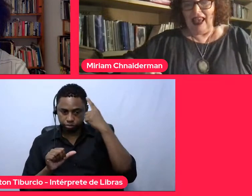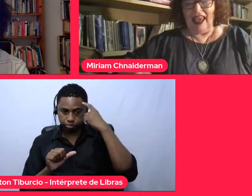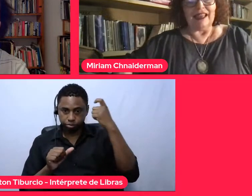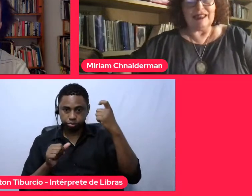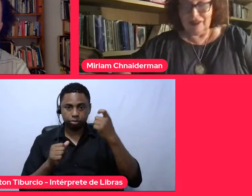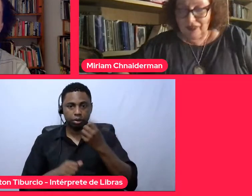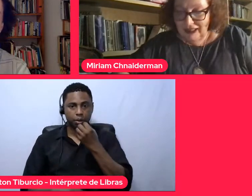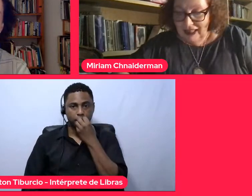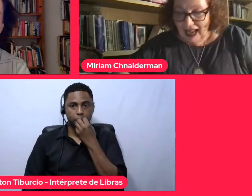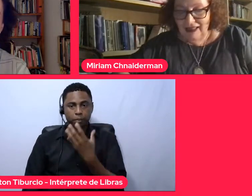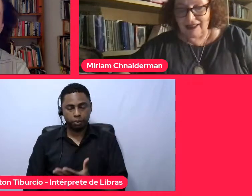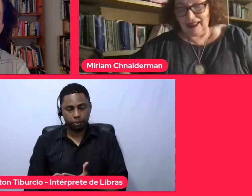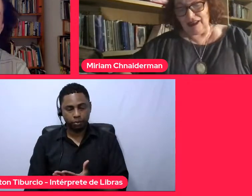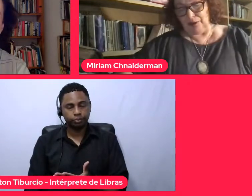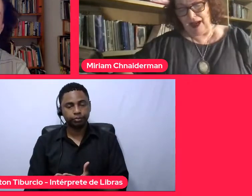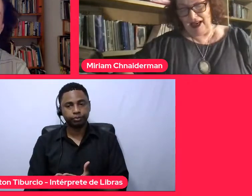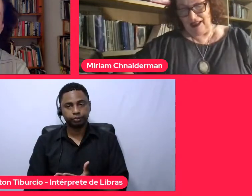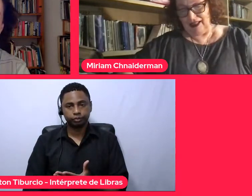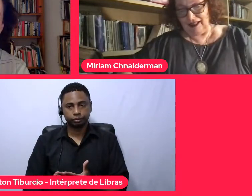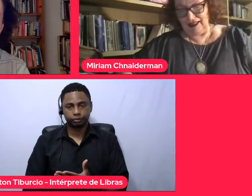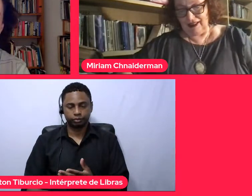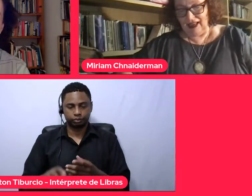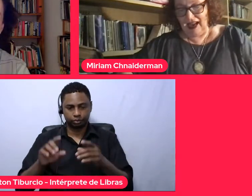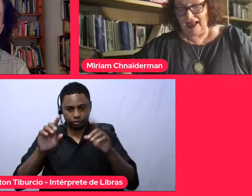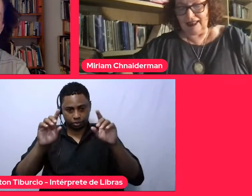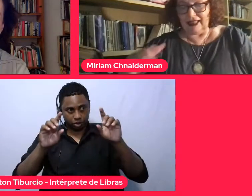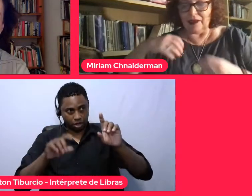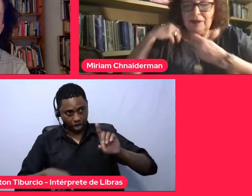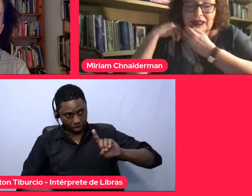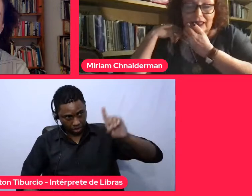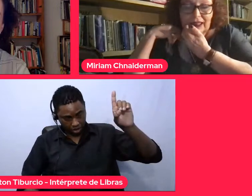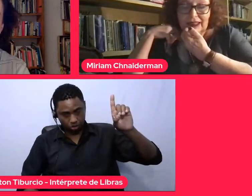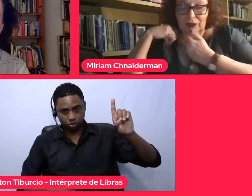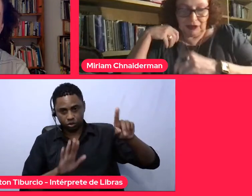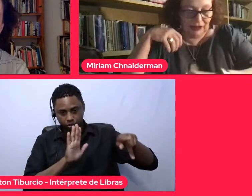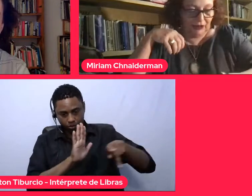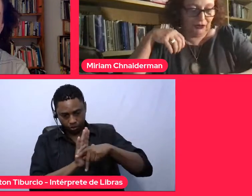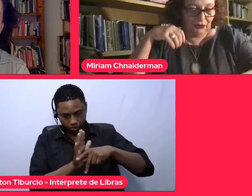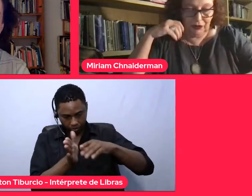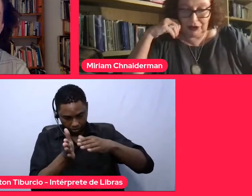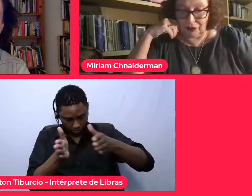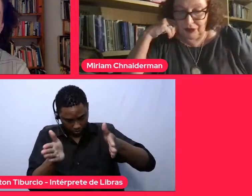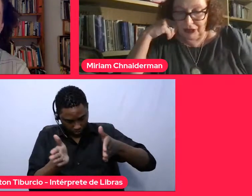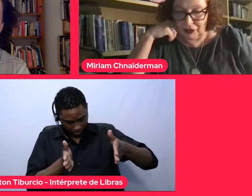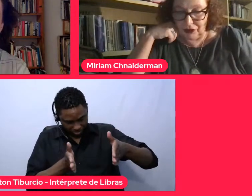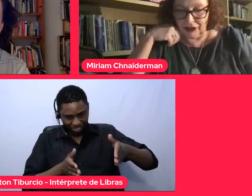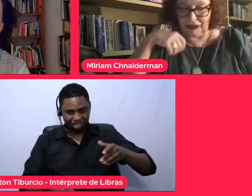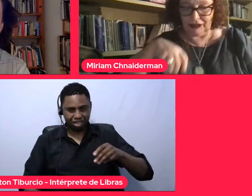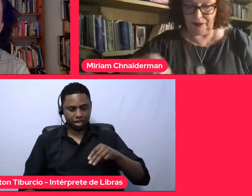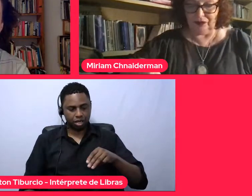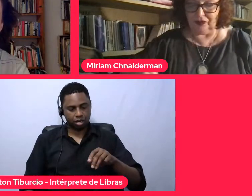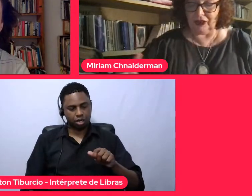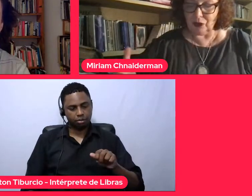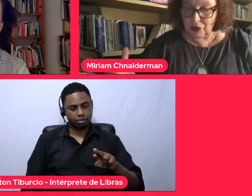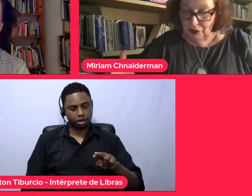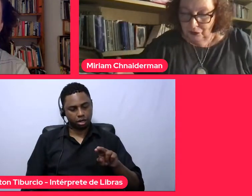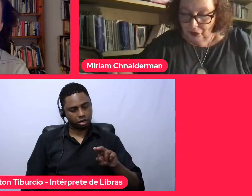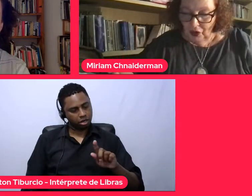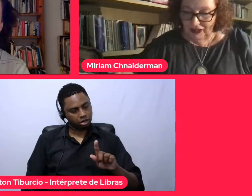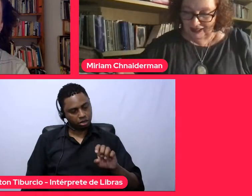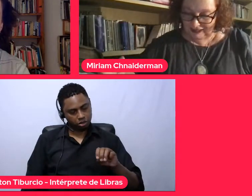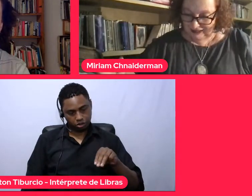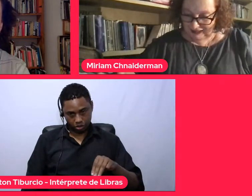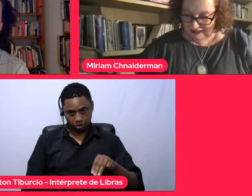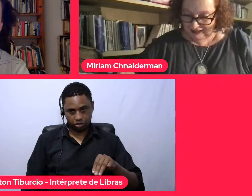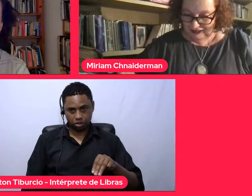é a divindade das margens. Artemis e Dionísio são deuses vindos de